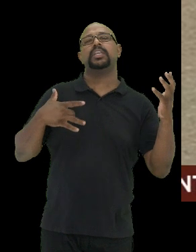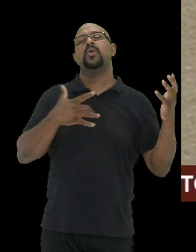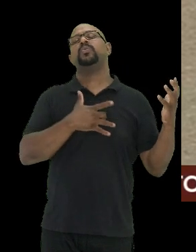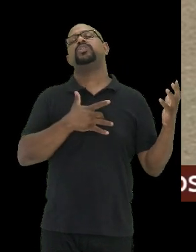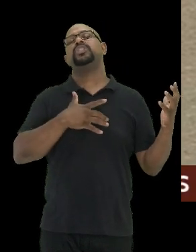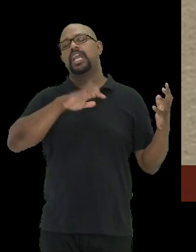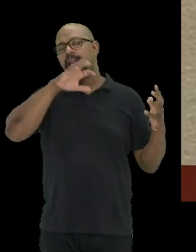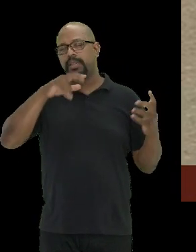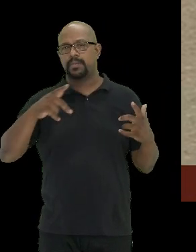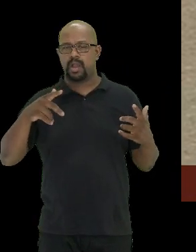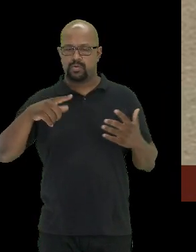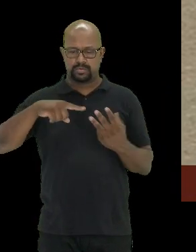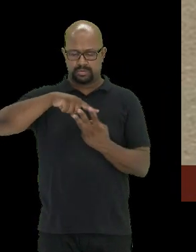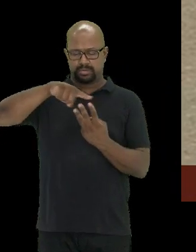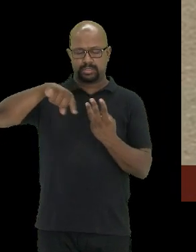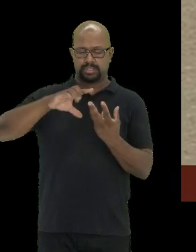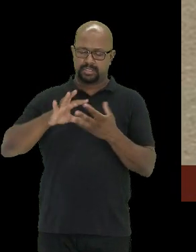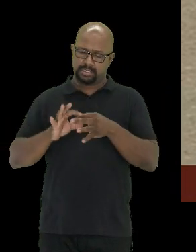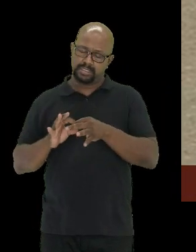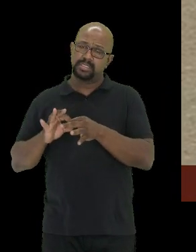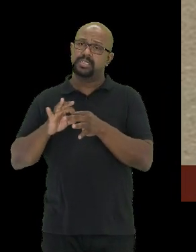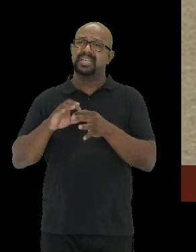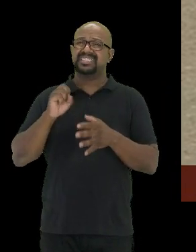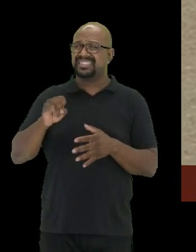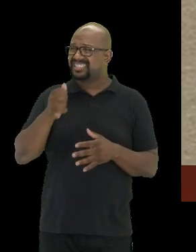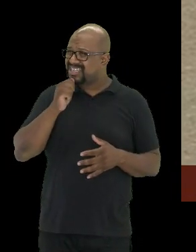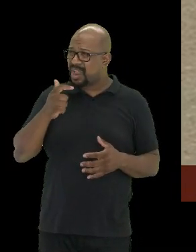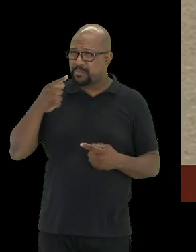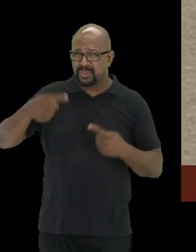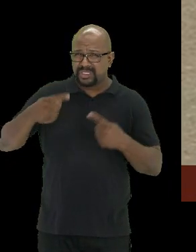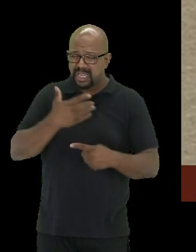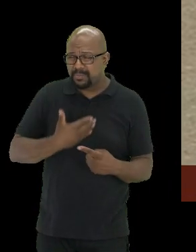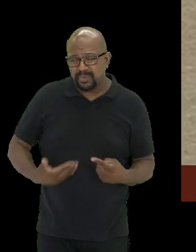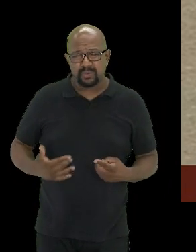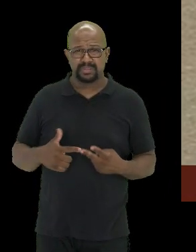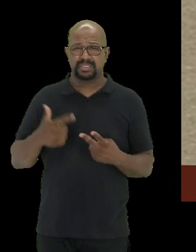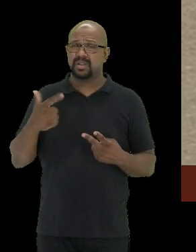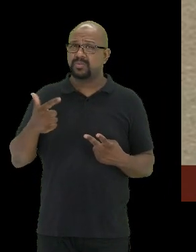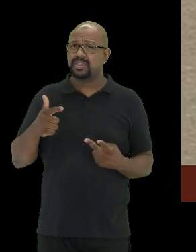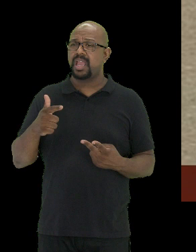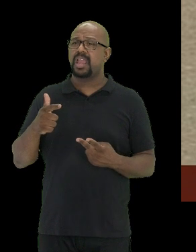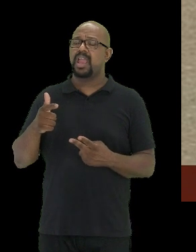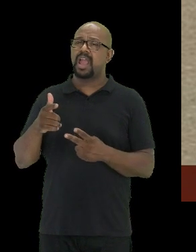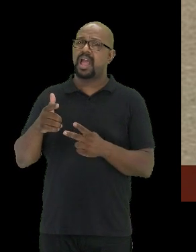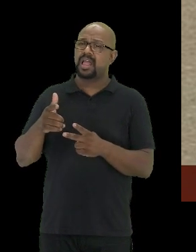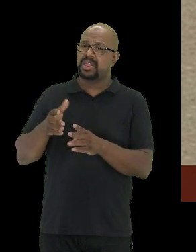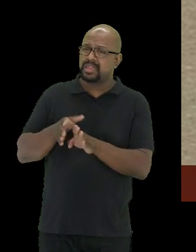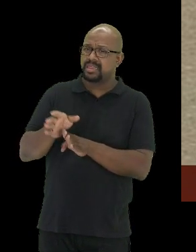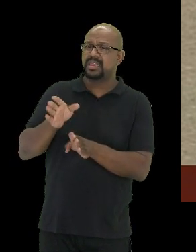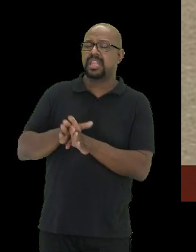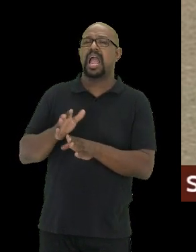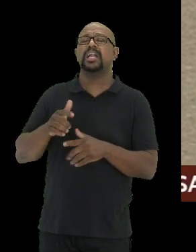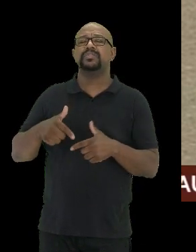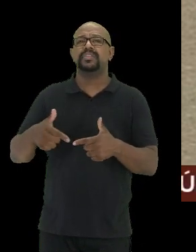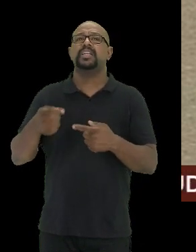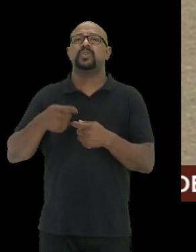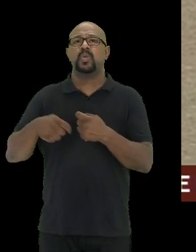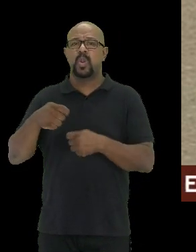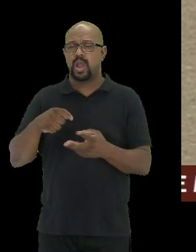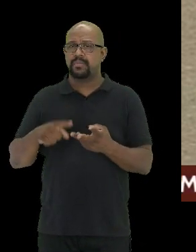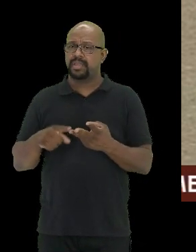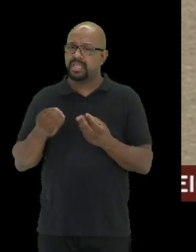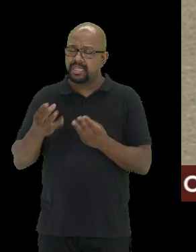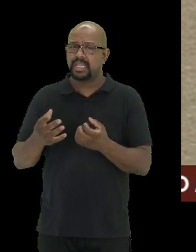animal, sem turistas públicas, sem a questão da viabilidade econômica dessa